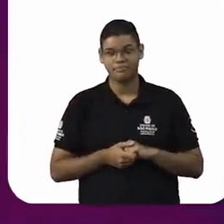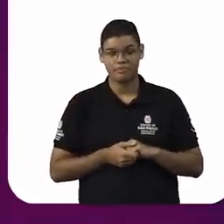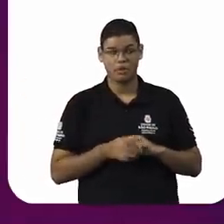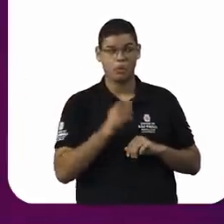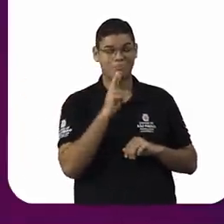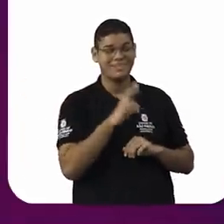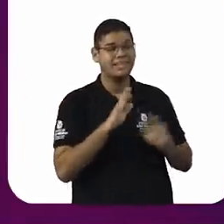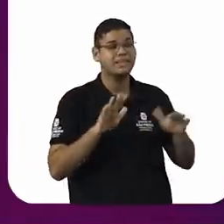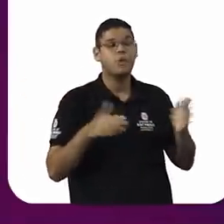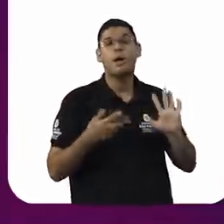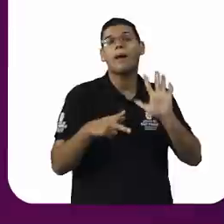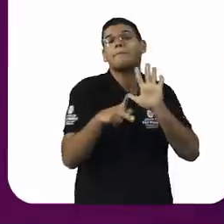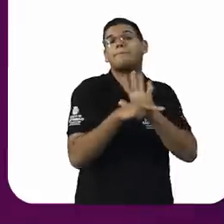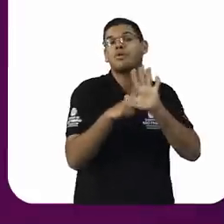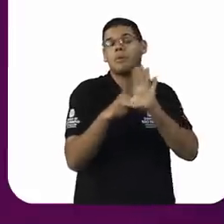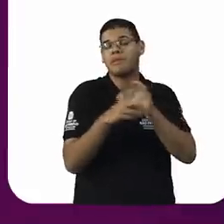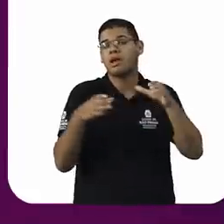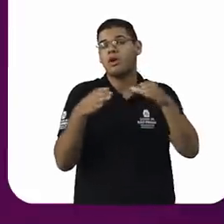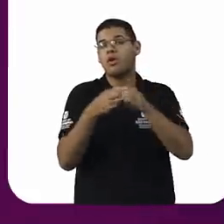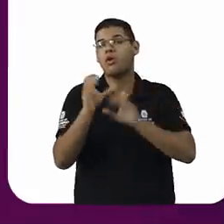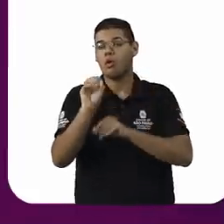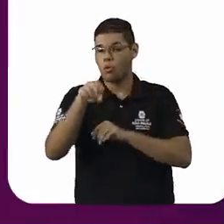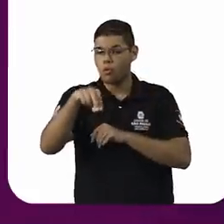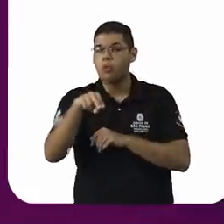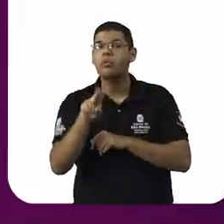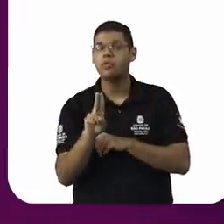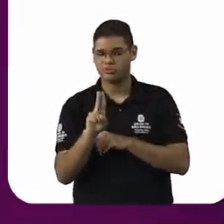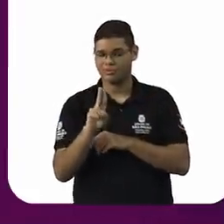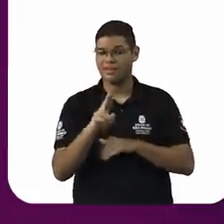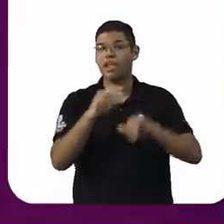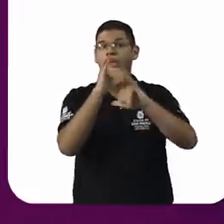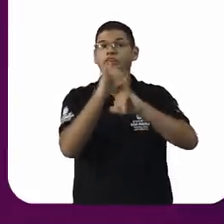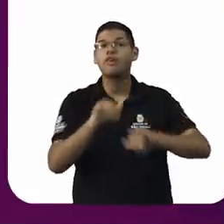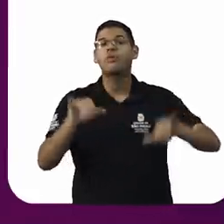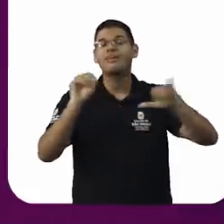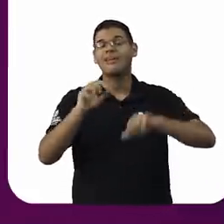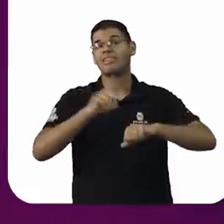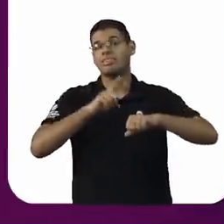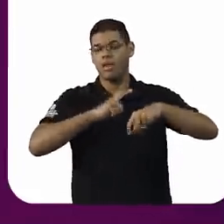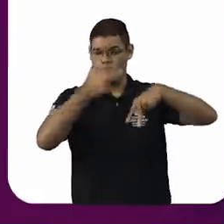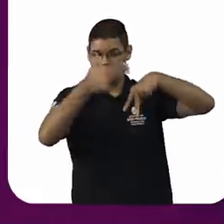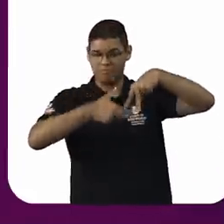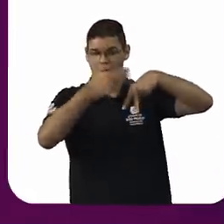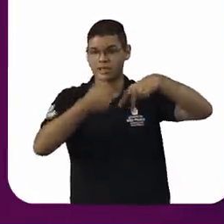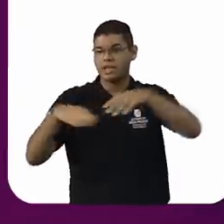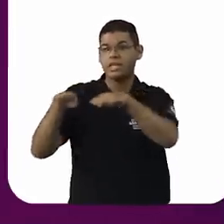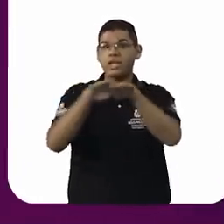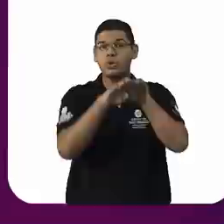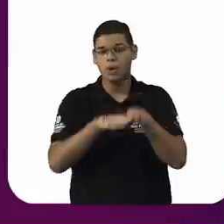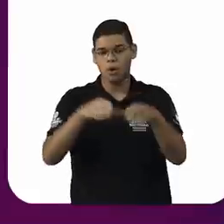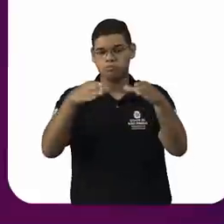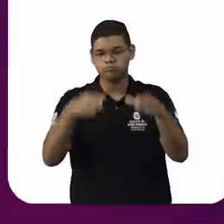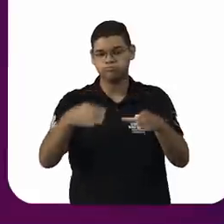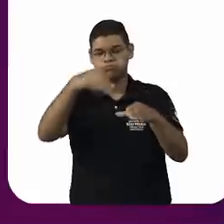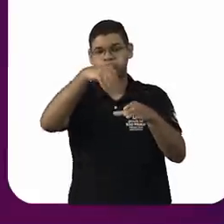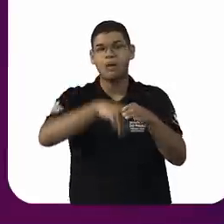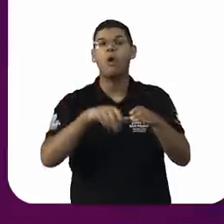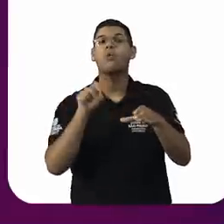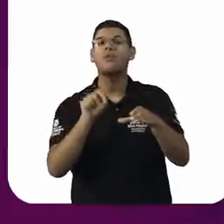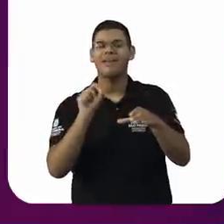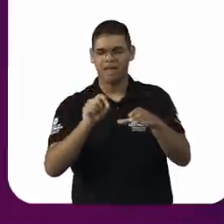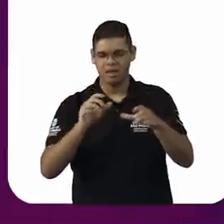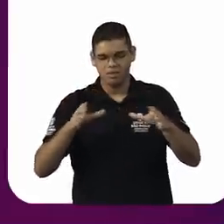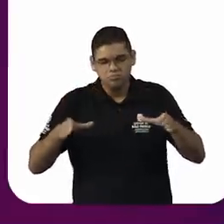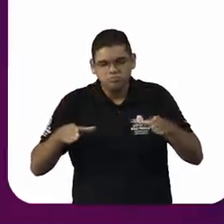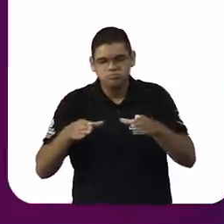promoção da equidade de gênero nos espaços e nas atividades sociais, ela promove também a economia,